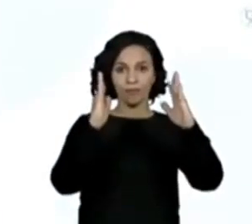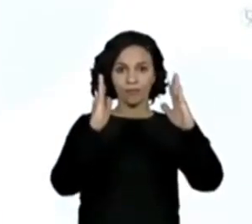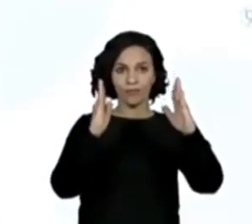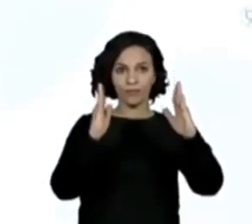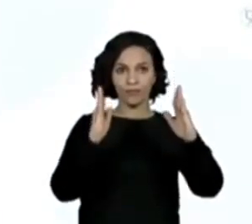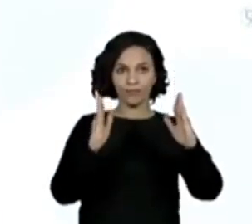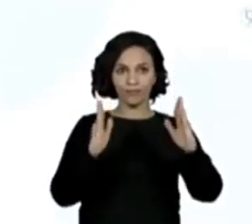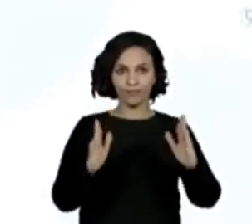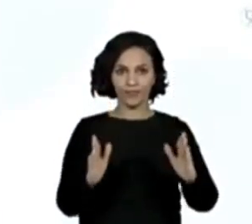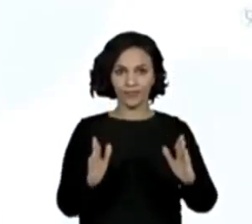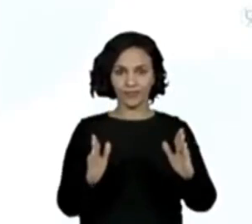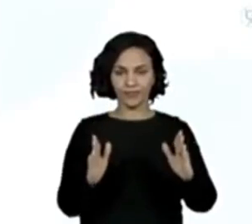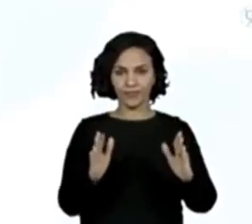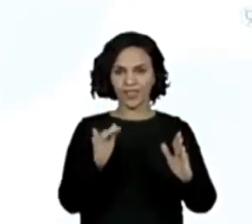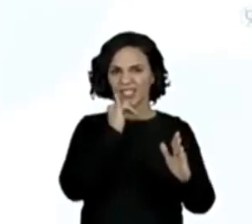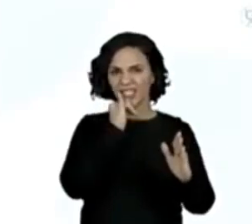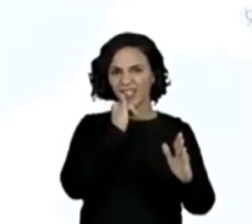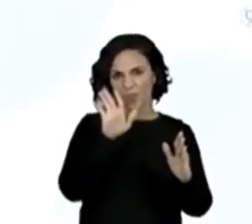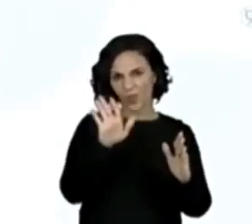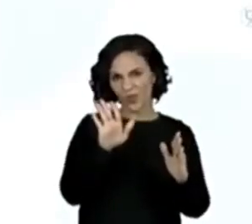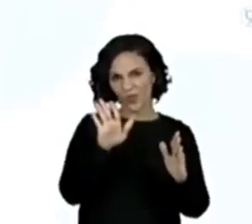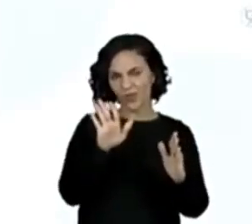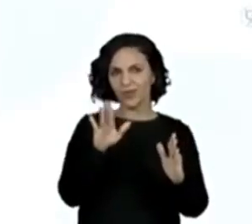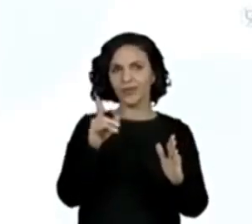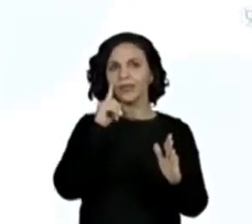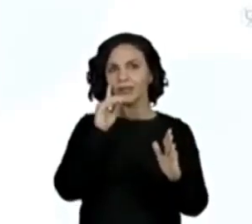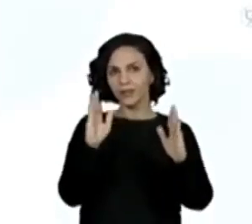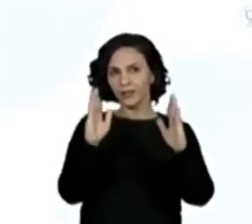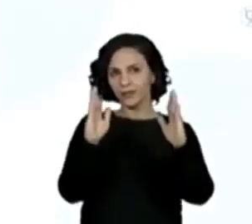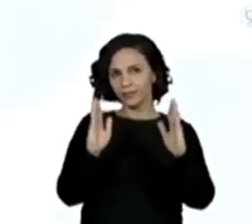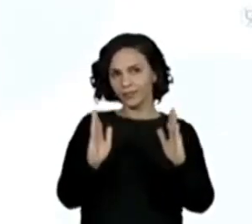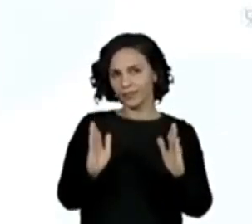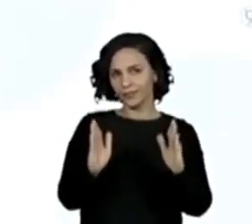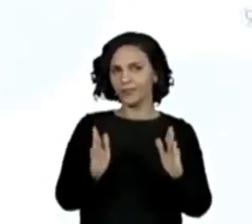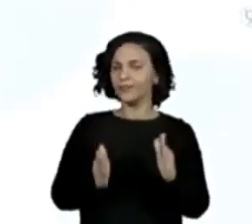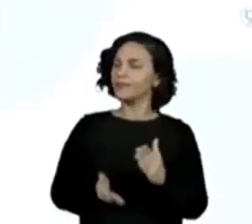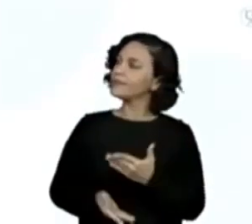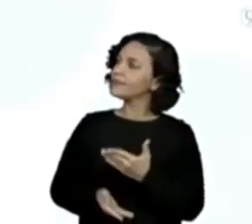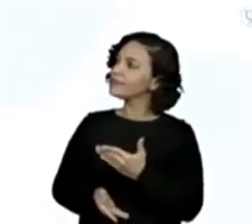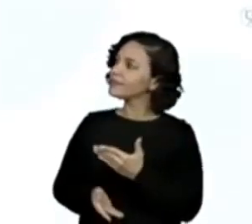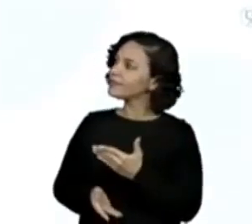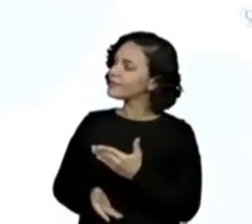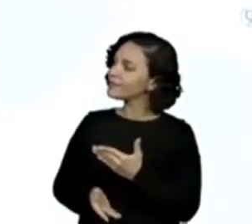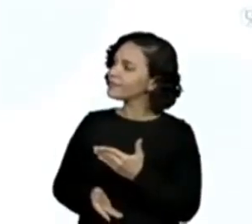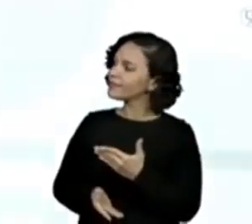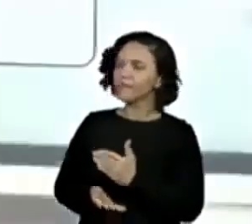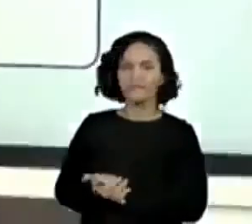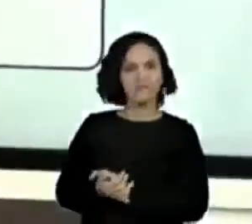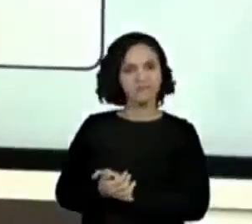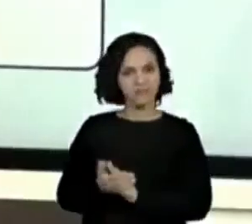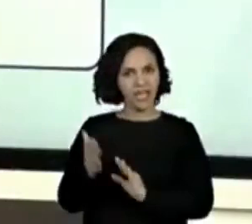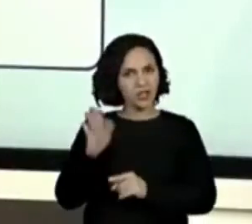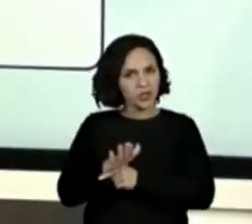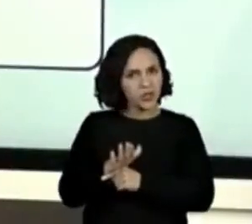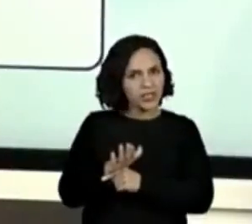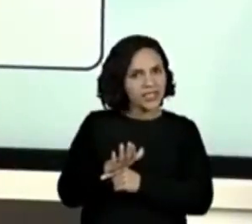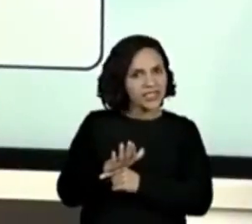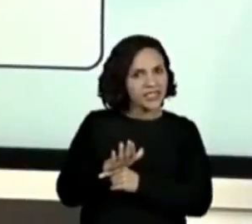até essa. Só para vocês saberem aí. Que tal? Já ajuda um pouco?